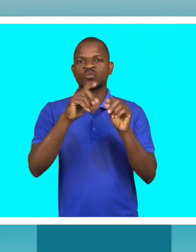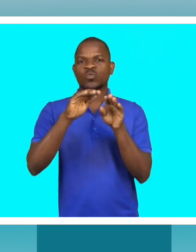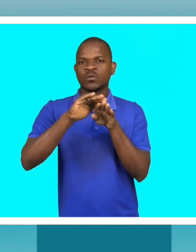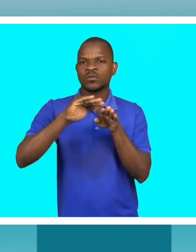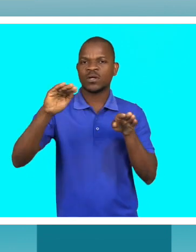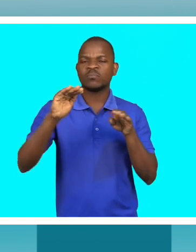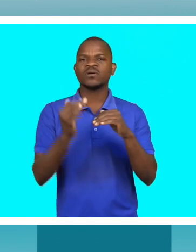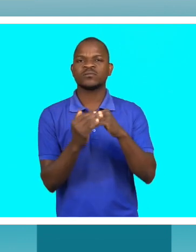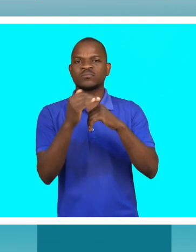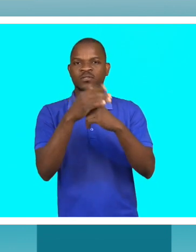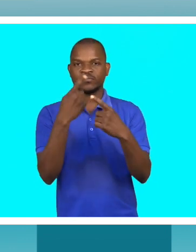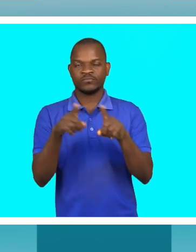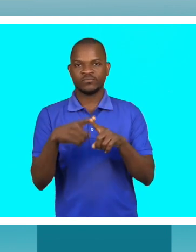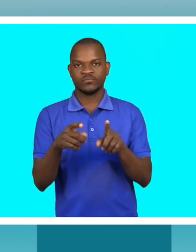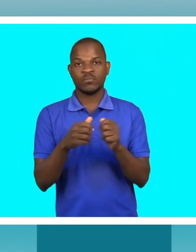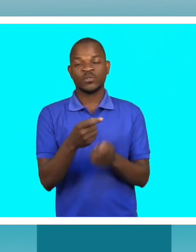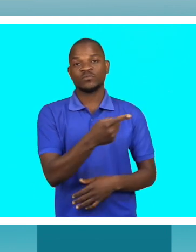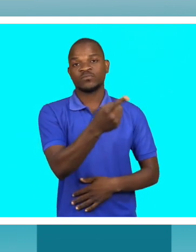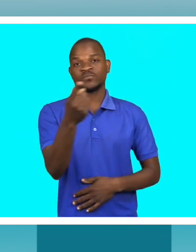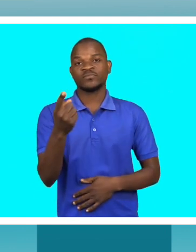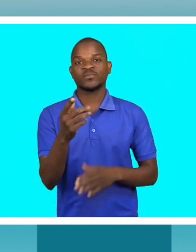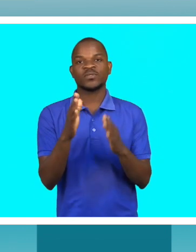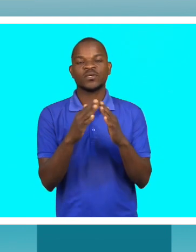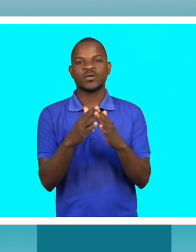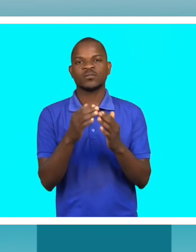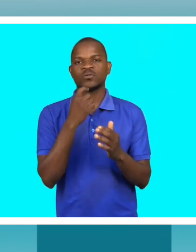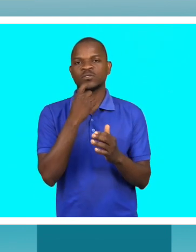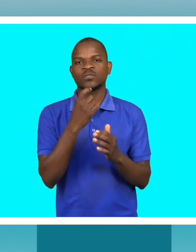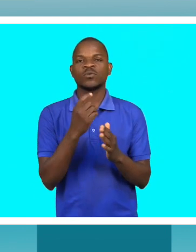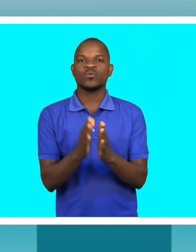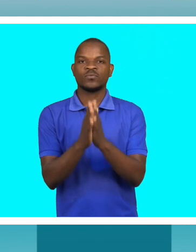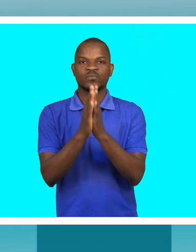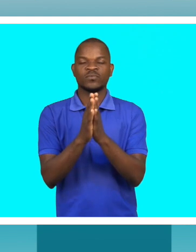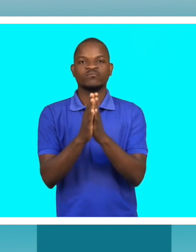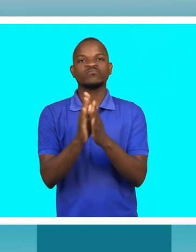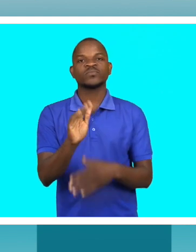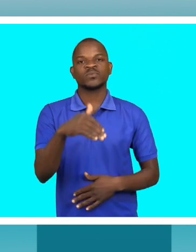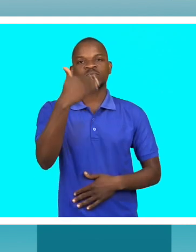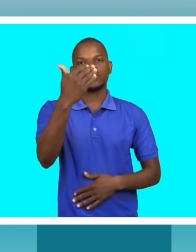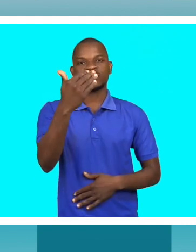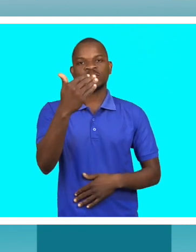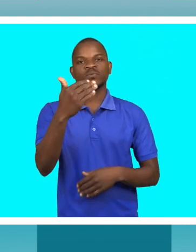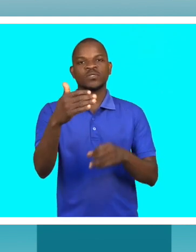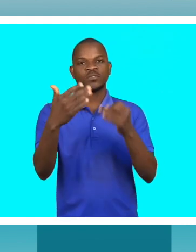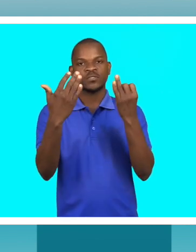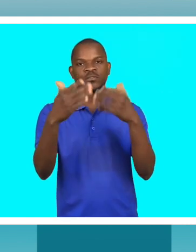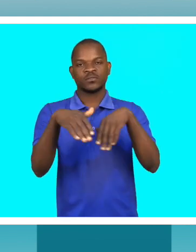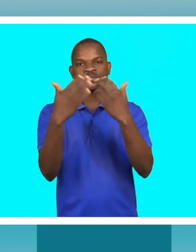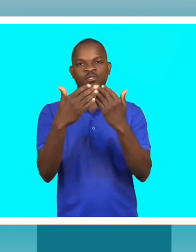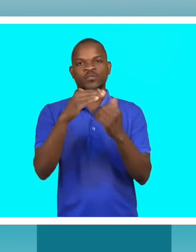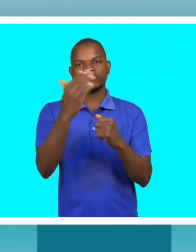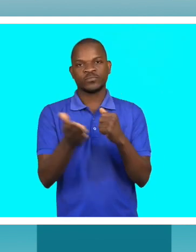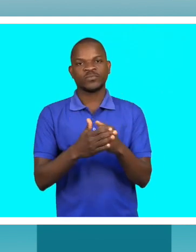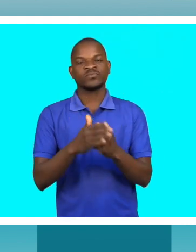desta autarquia para si que esteve na nossa companhia nosso muito obrigado nós voltamos daqui a 7